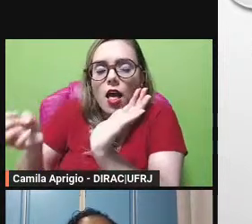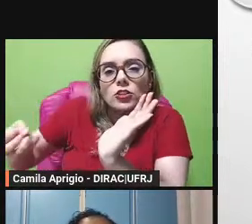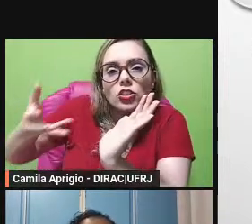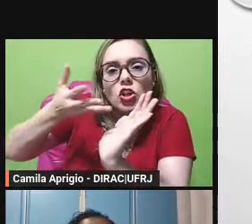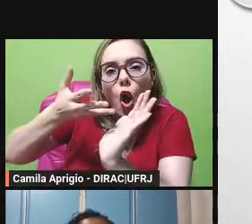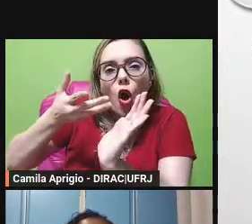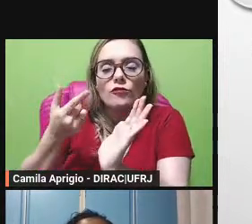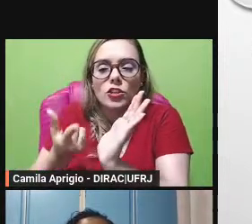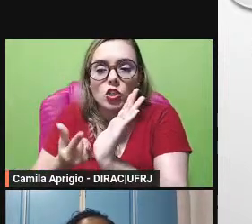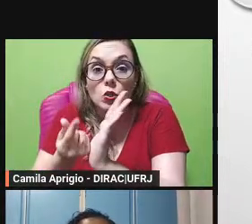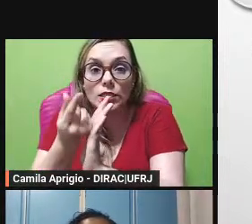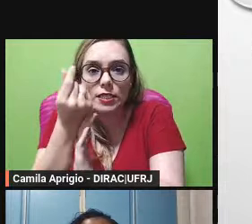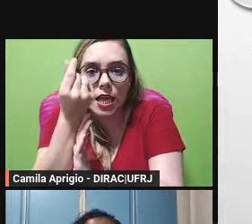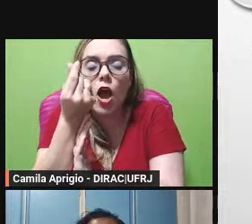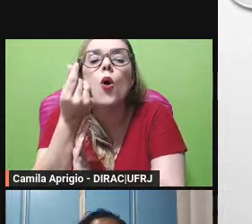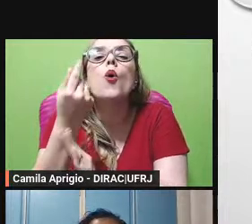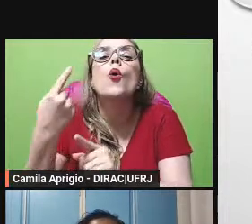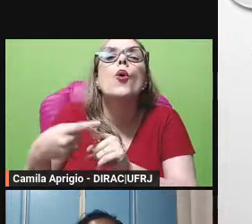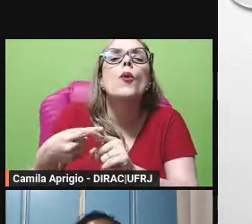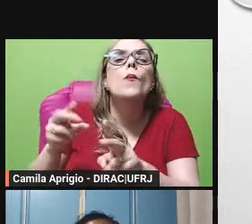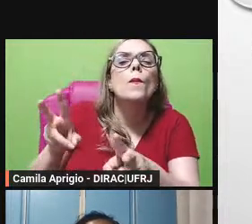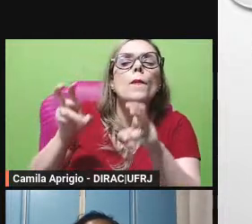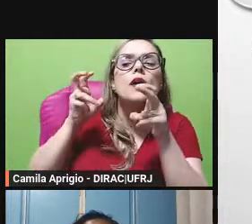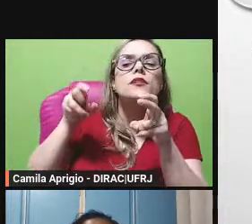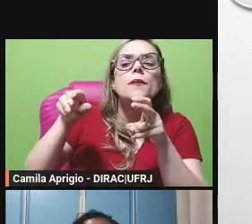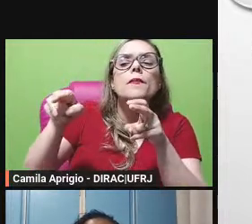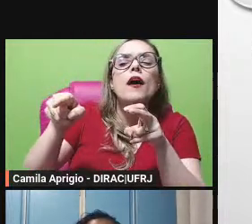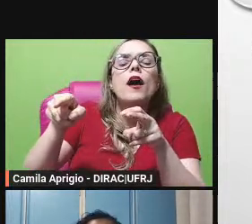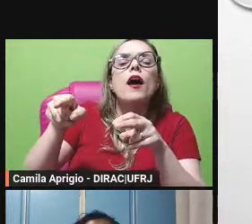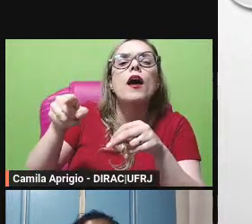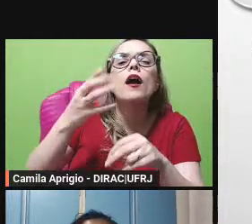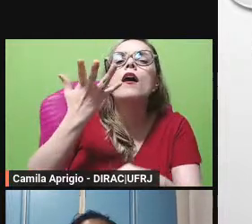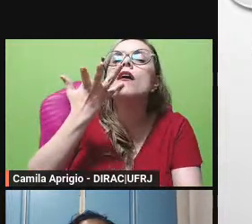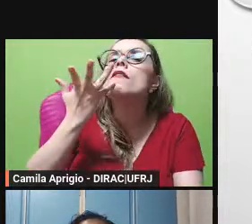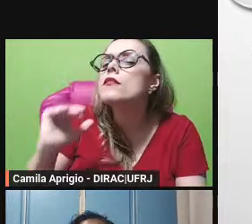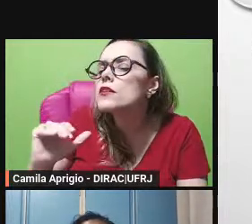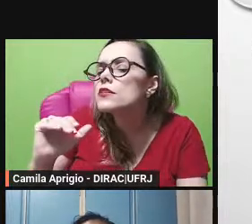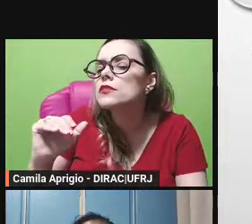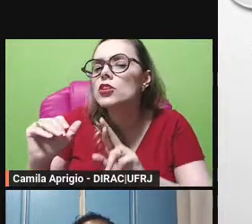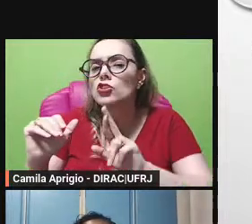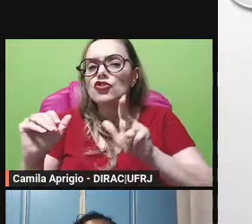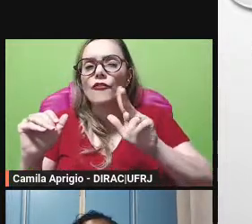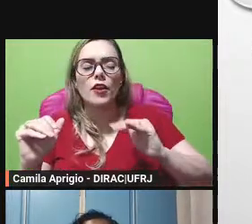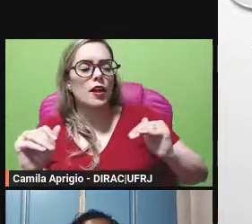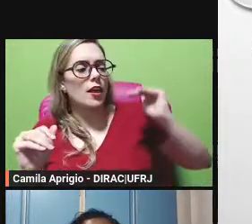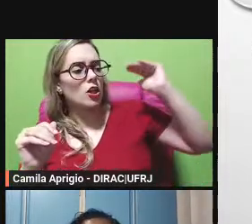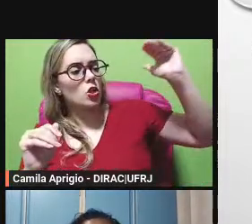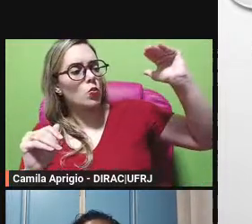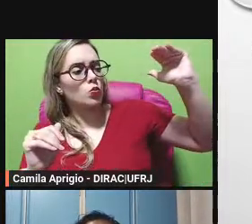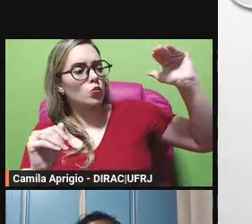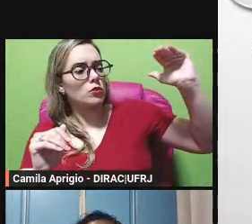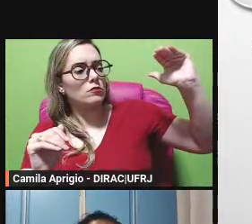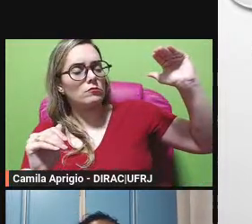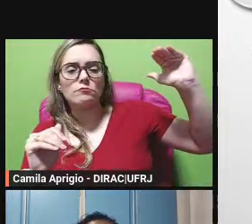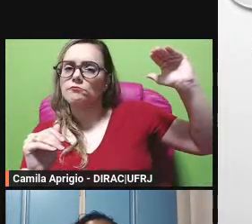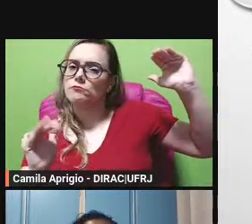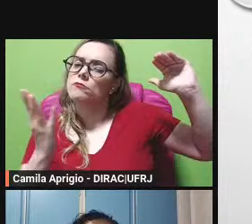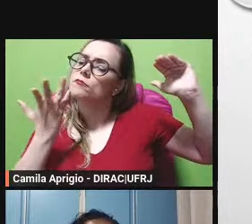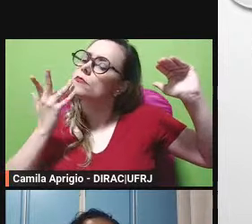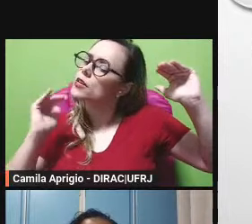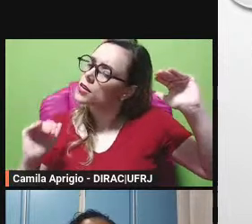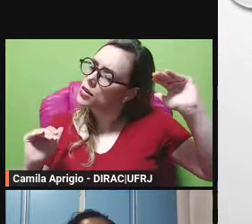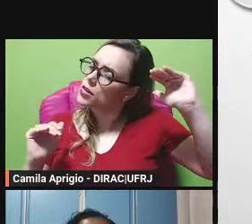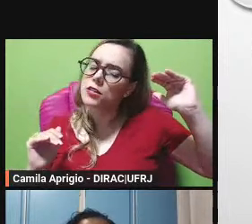infância como idade diferenciada do adulto certo essa infância vai precisar da escola né a